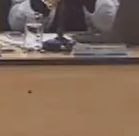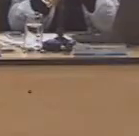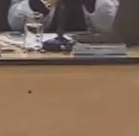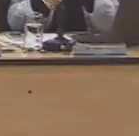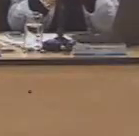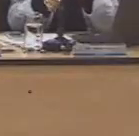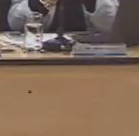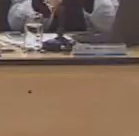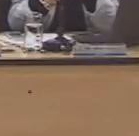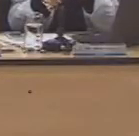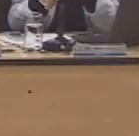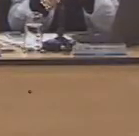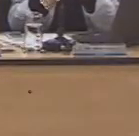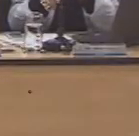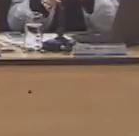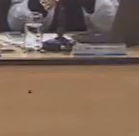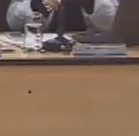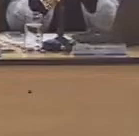aplausos